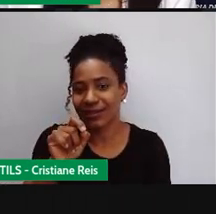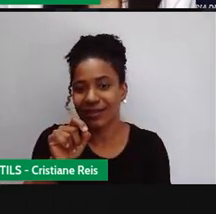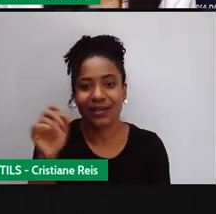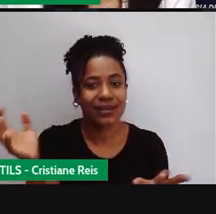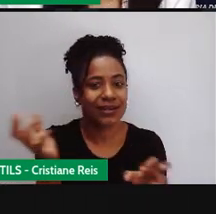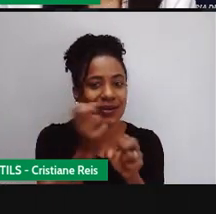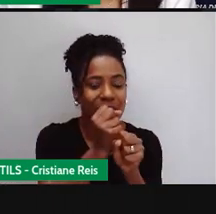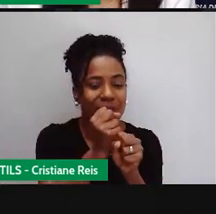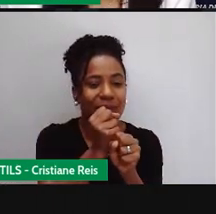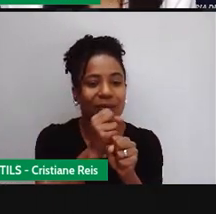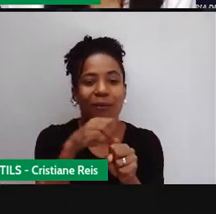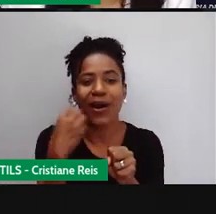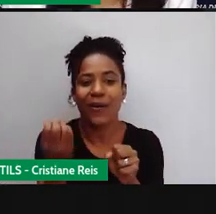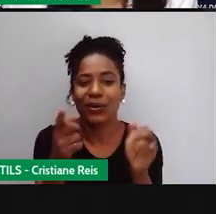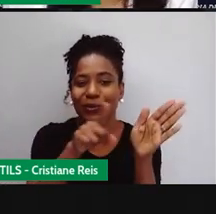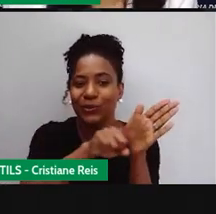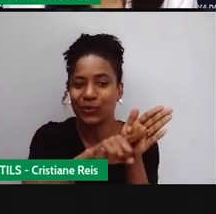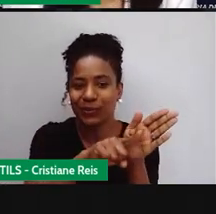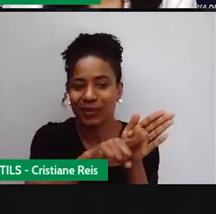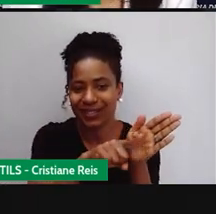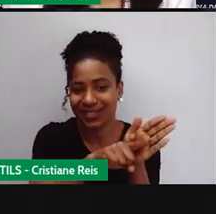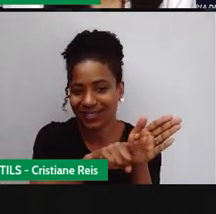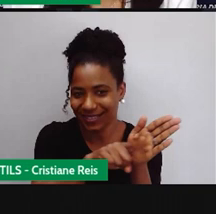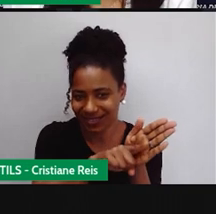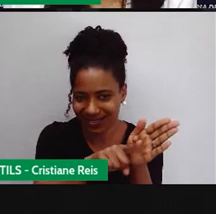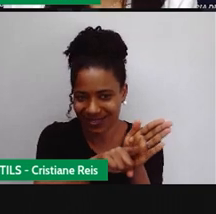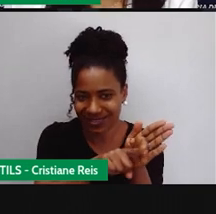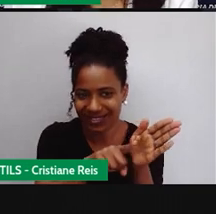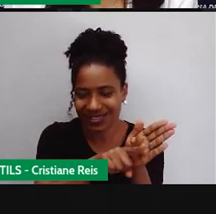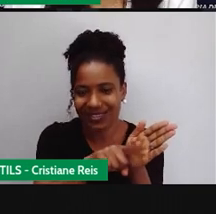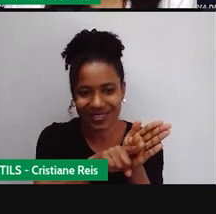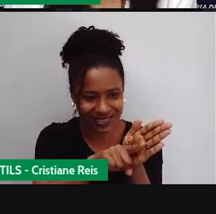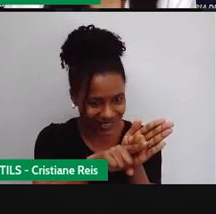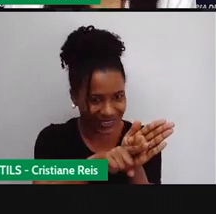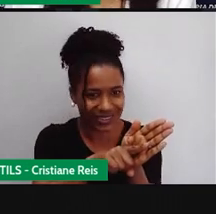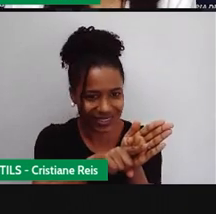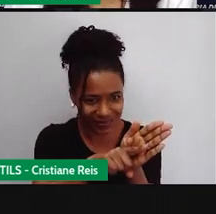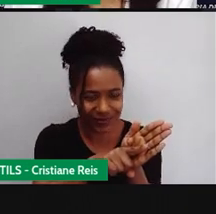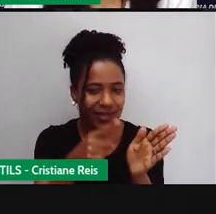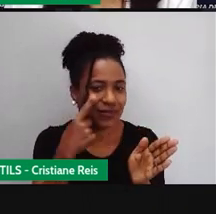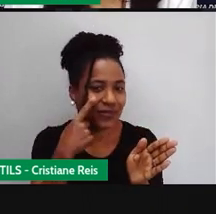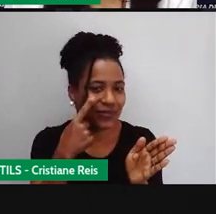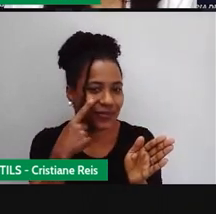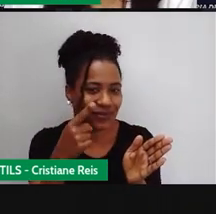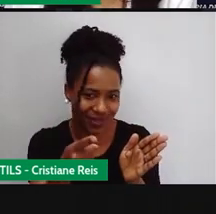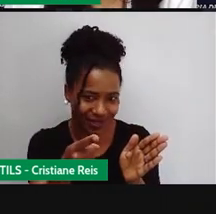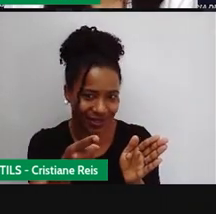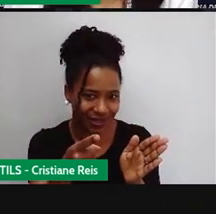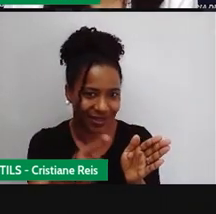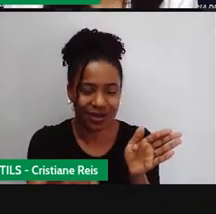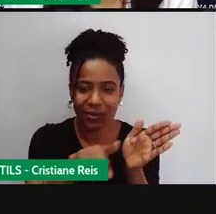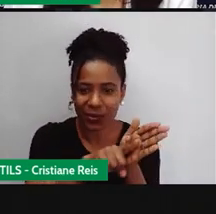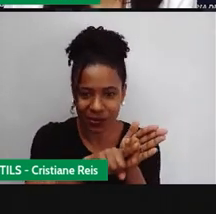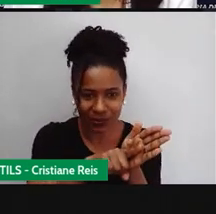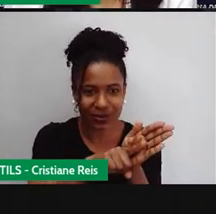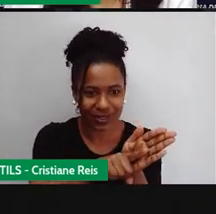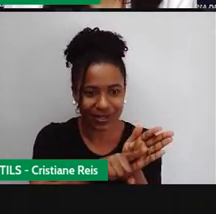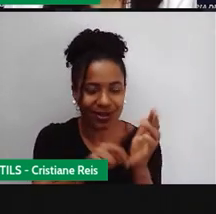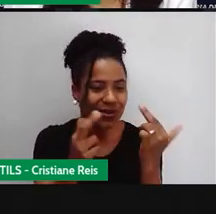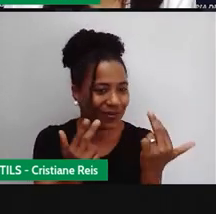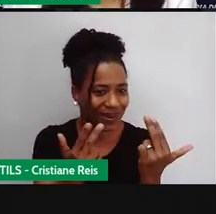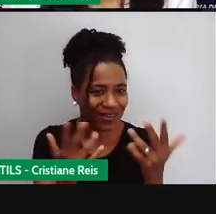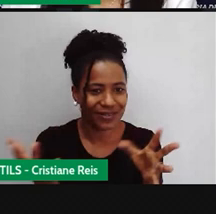subfração, né? Na continha de menos. E a Pró colocou aqui a conta, né? E foi